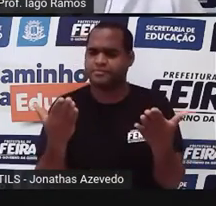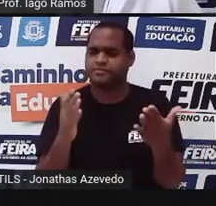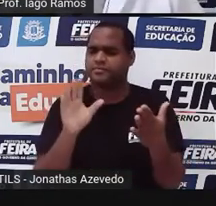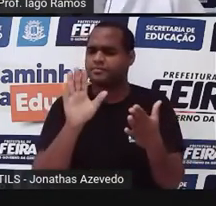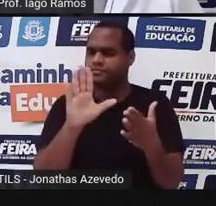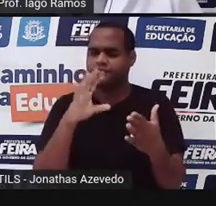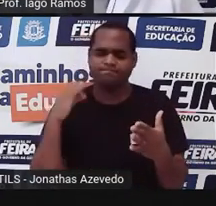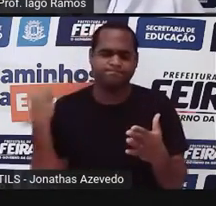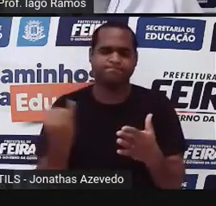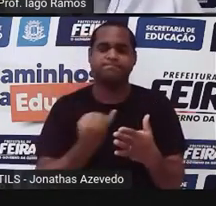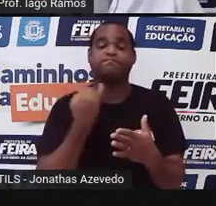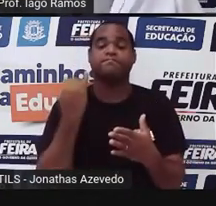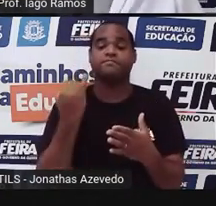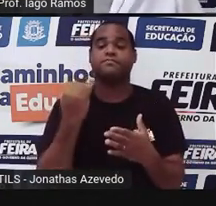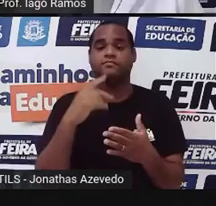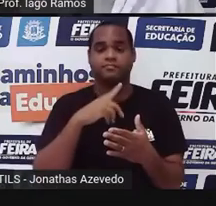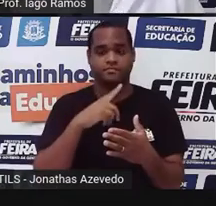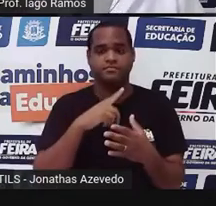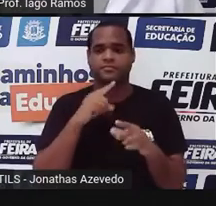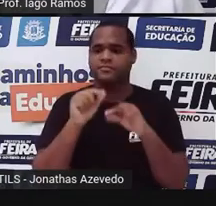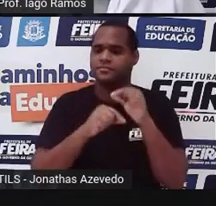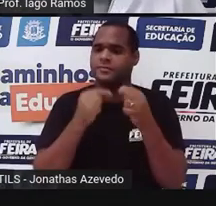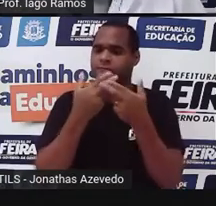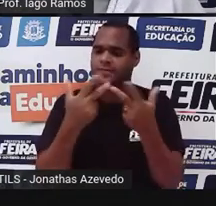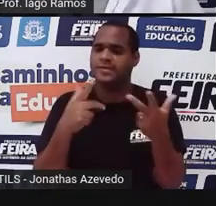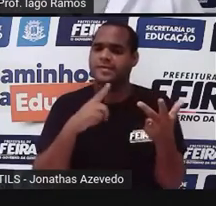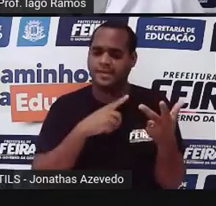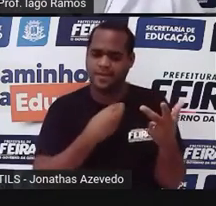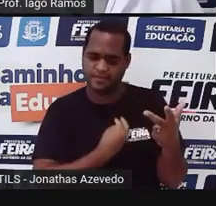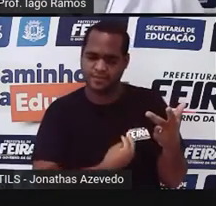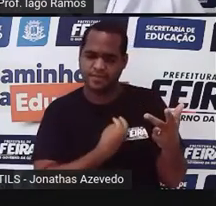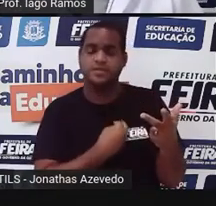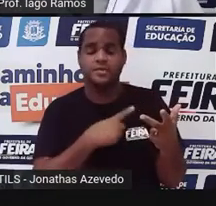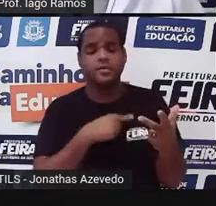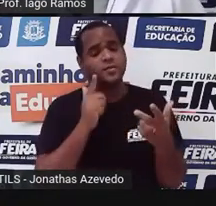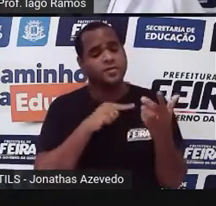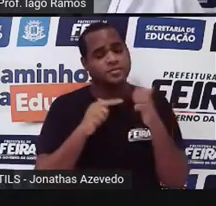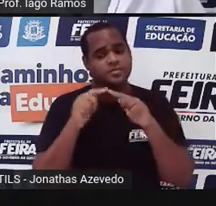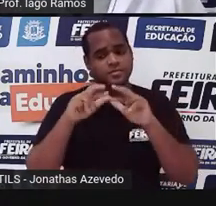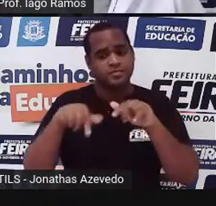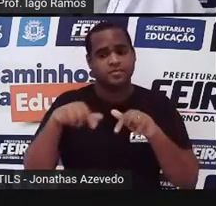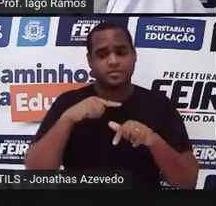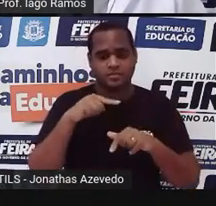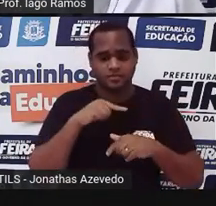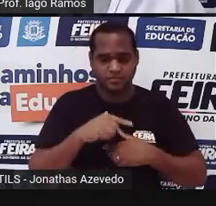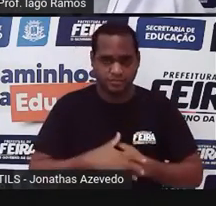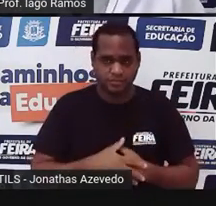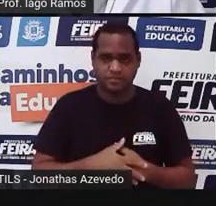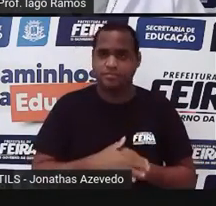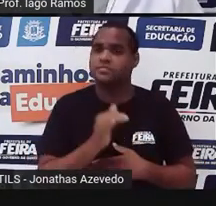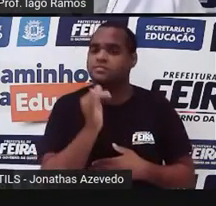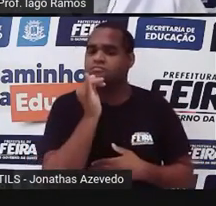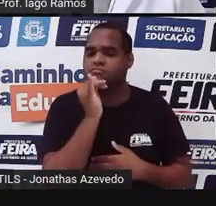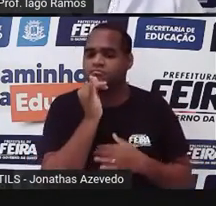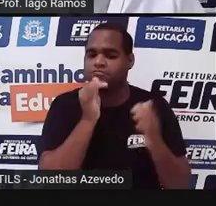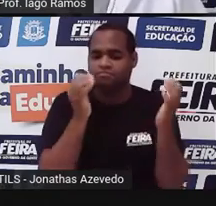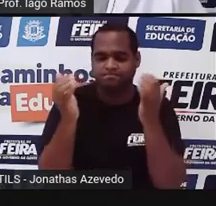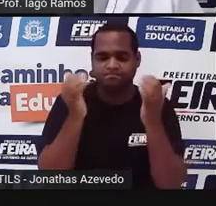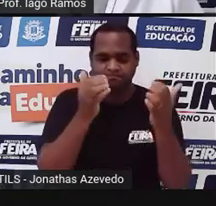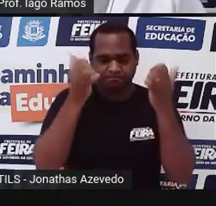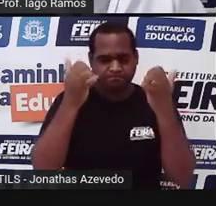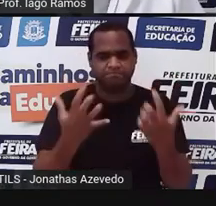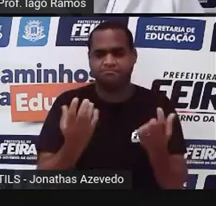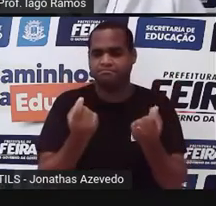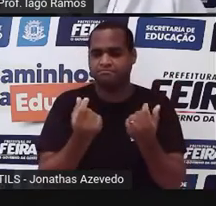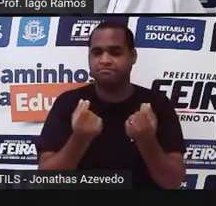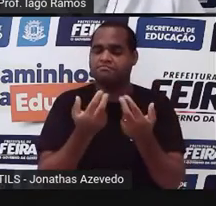interessante falar dele, porque você vai viver isso um dia. Pois é, né? Então, por exemplo, nas finanças, onde é que a